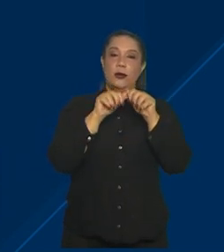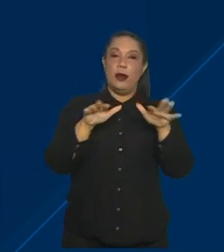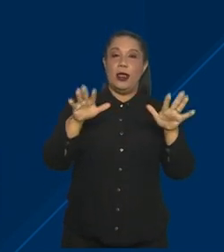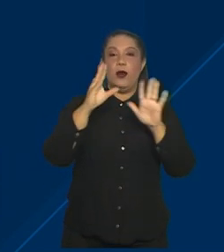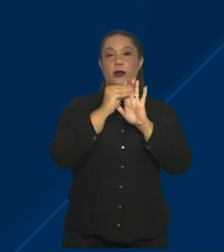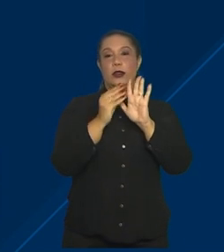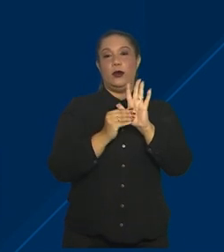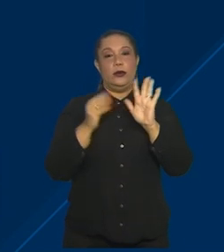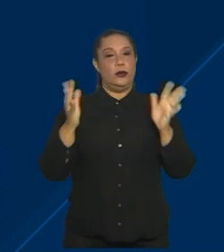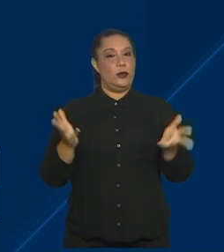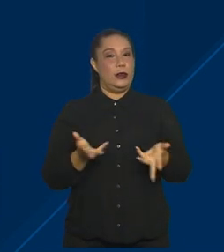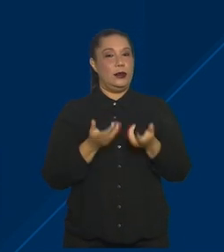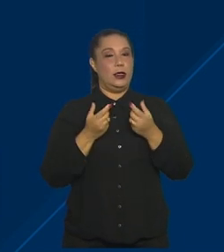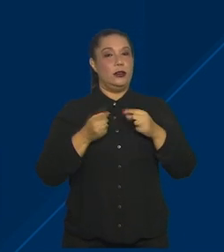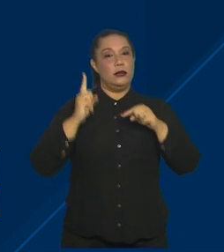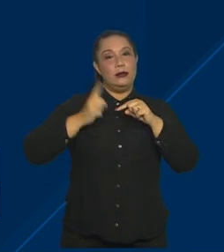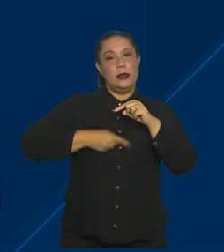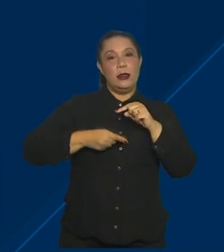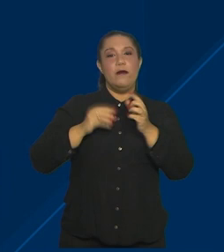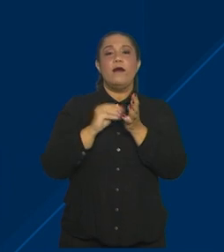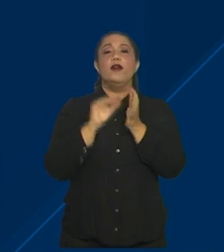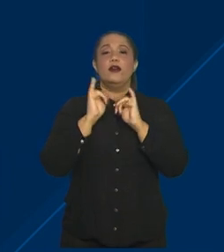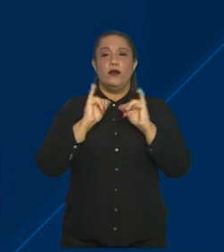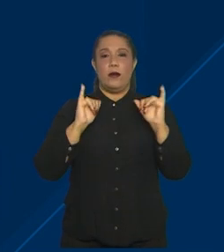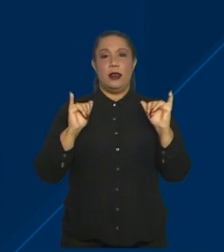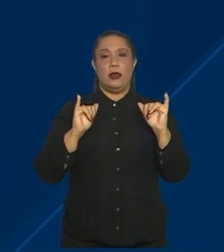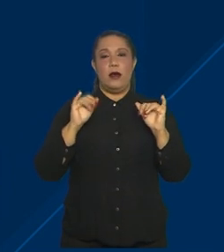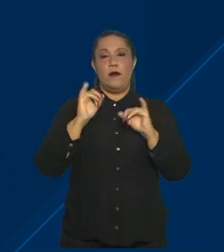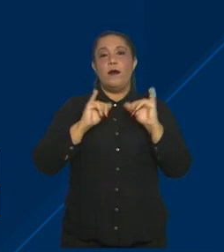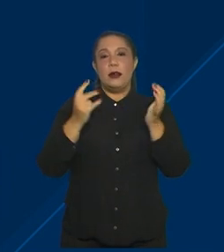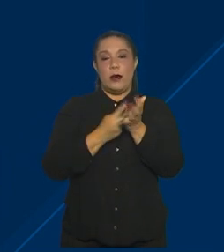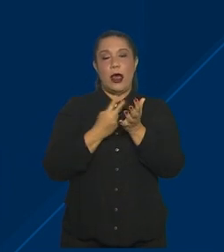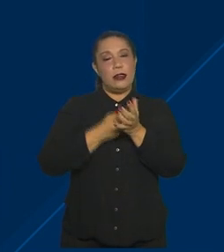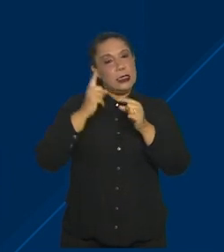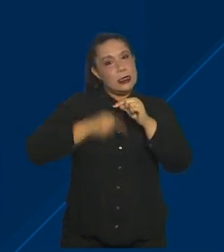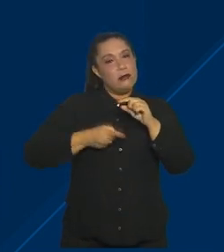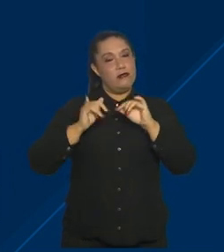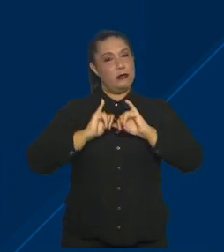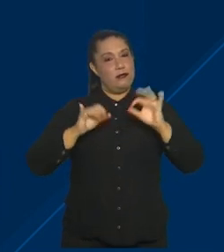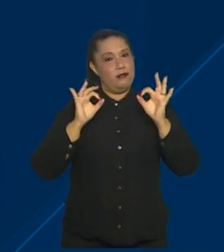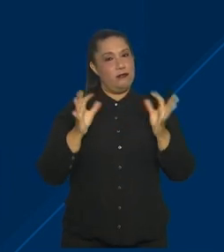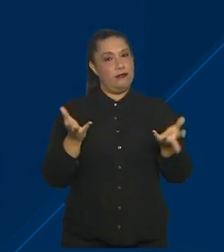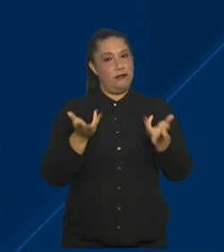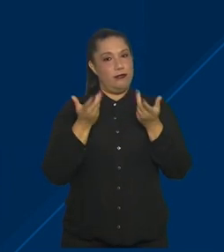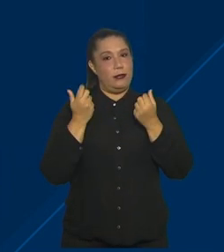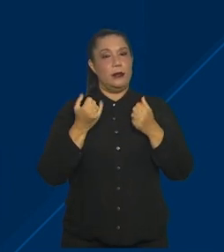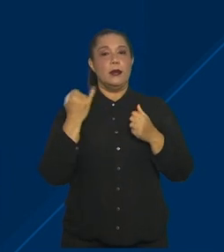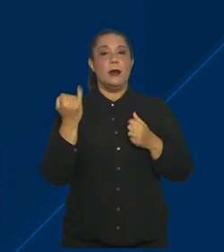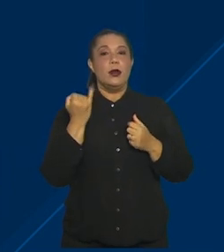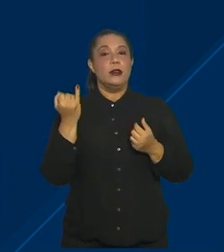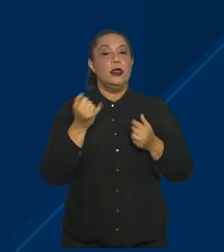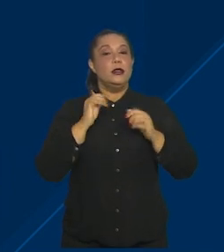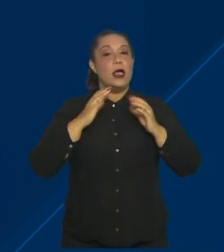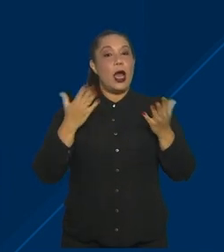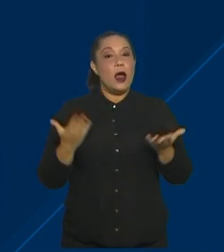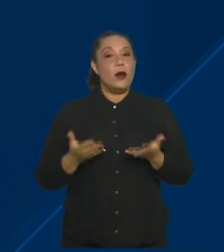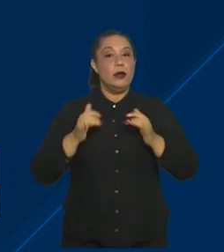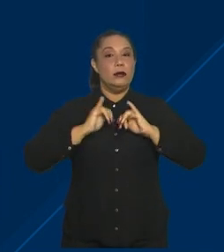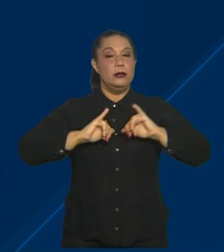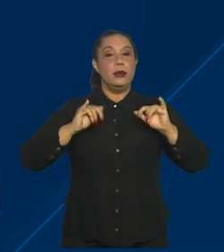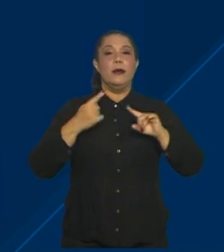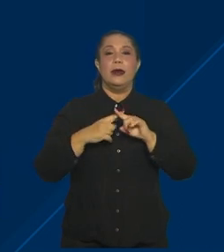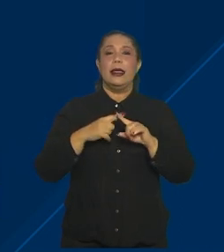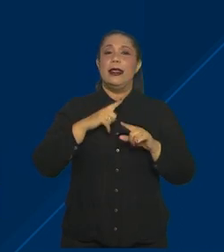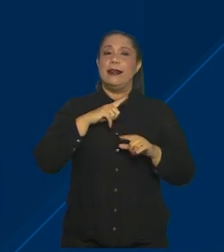e combater desinformação sobre a pandemia de Covid-19, que é tão necessário nesse momento em que tantas fake